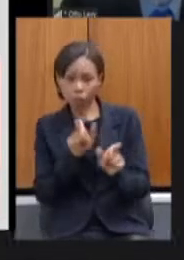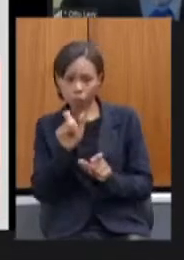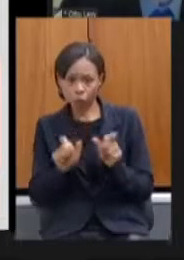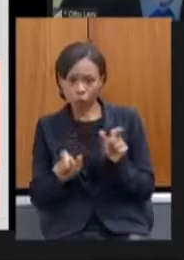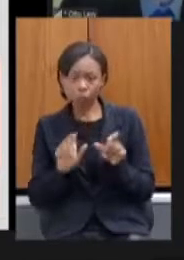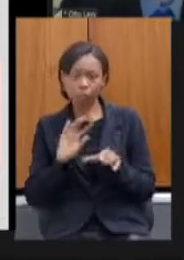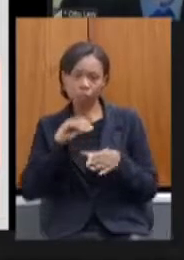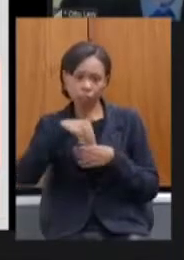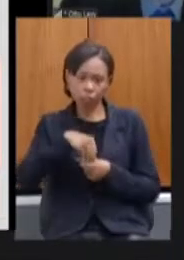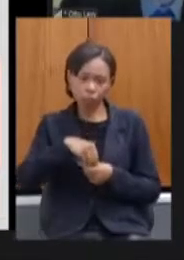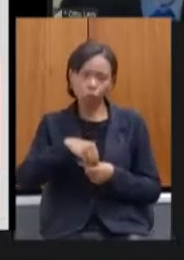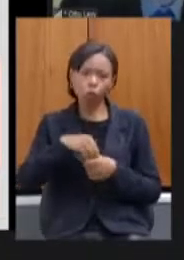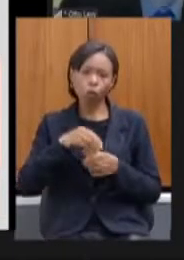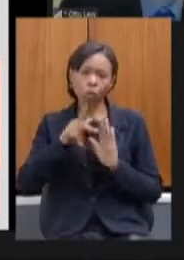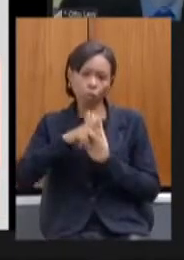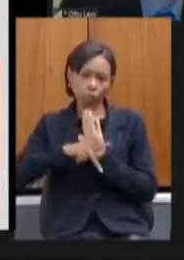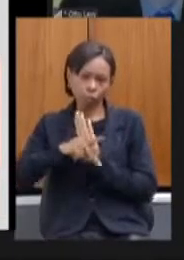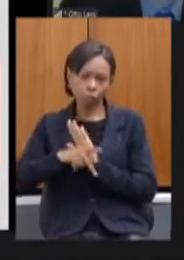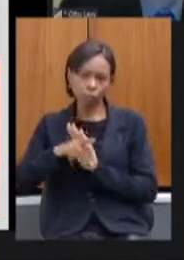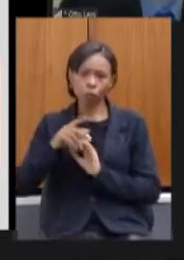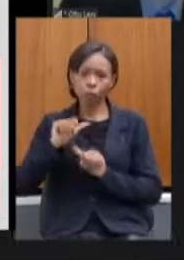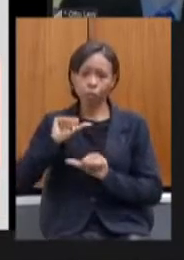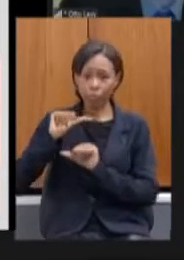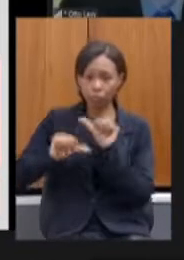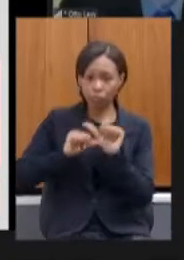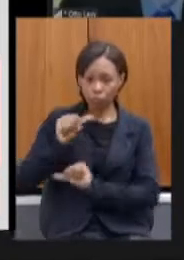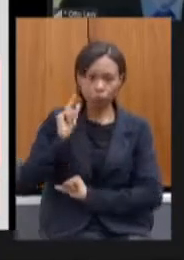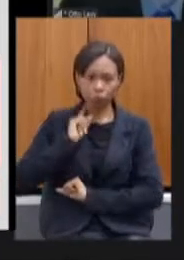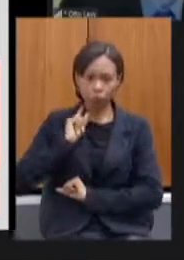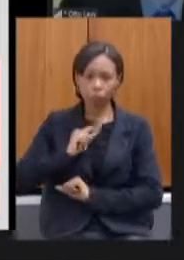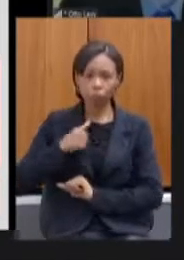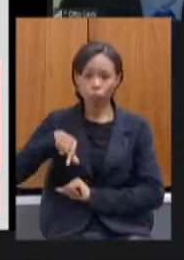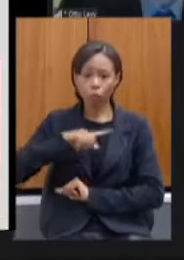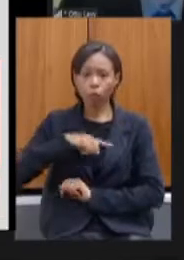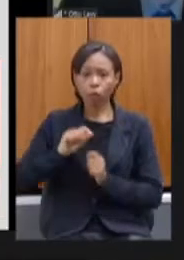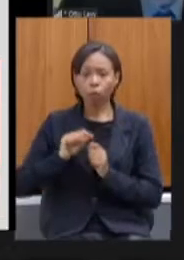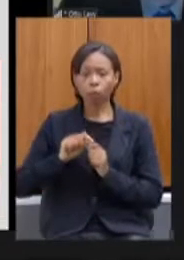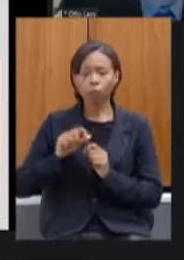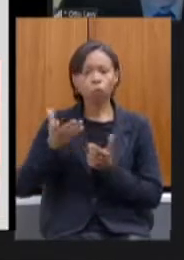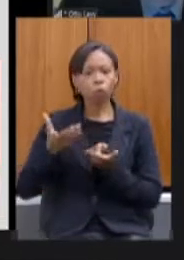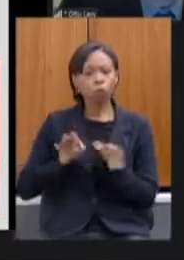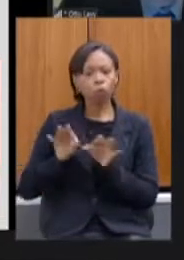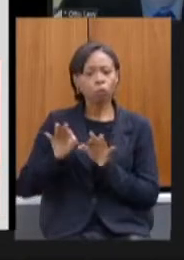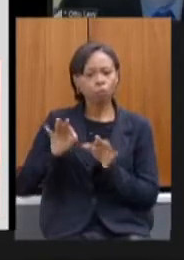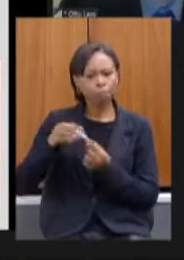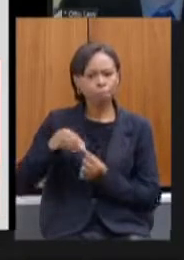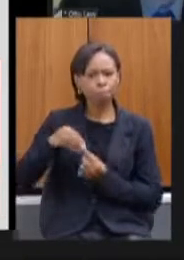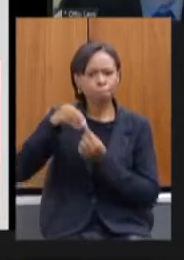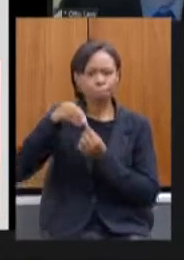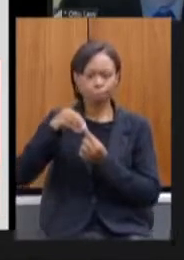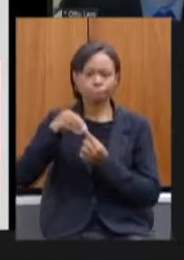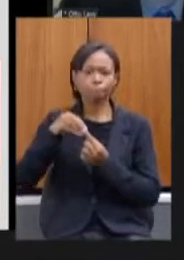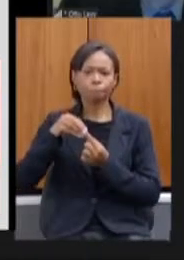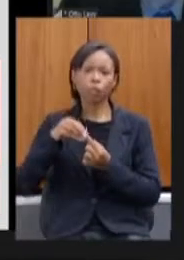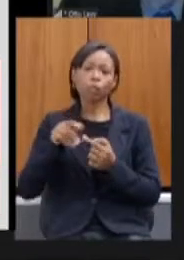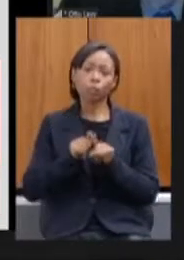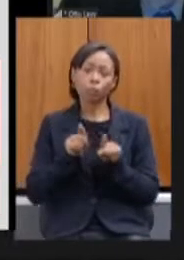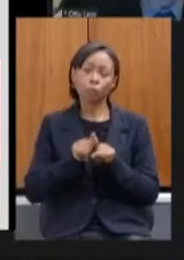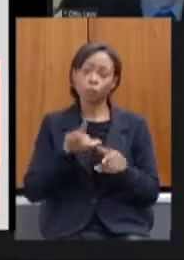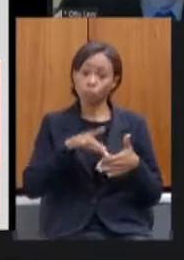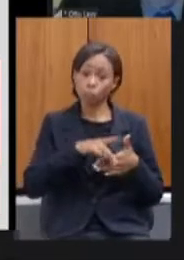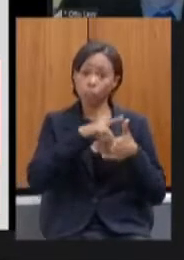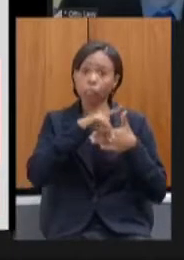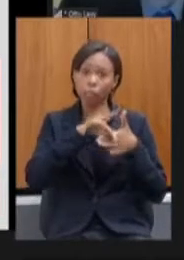minas estamos fazendo um projeto piloto de um programa de desenvolvimento de liderança encontros de rede de líderes